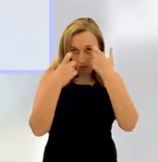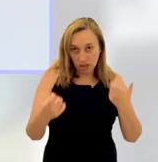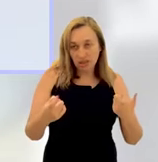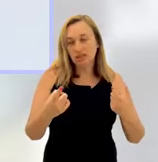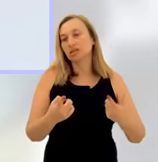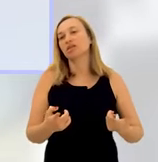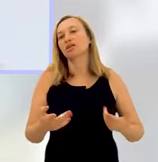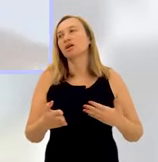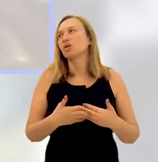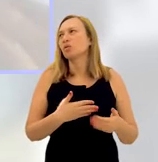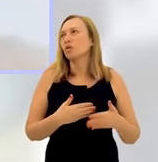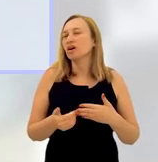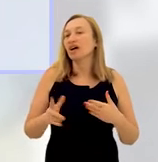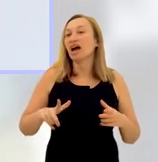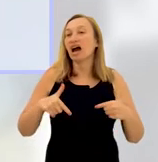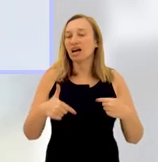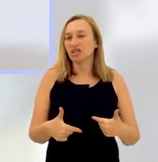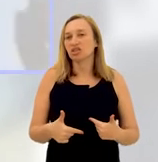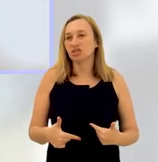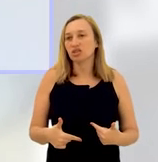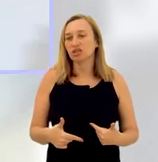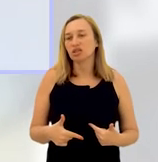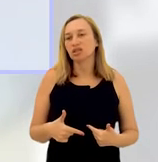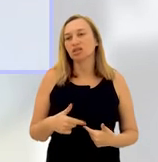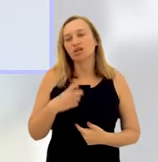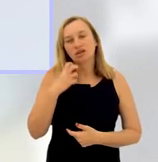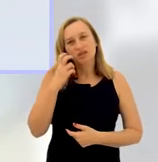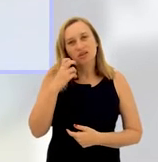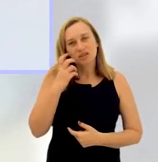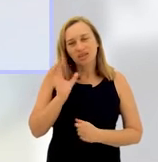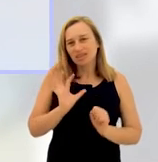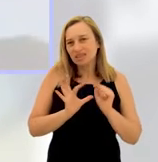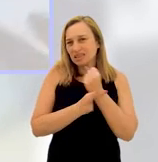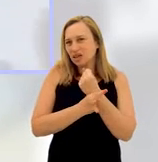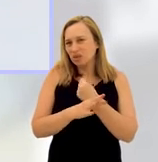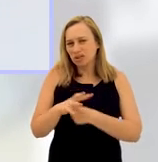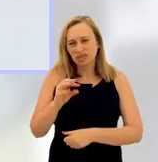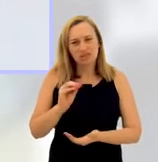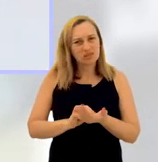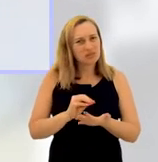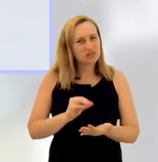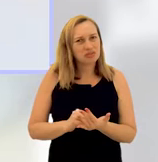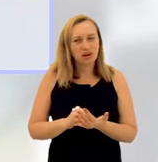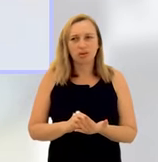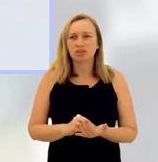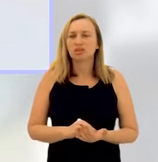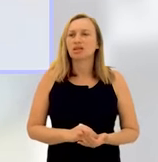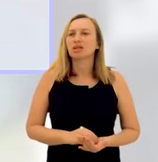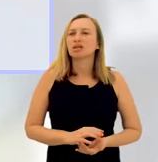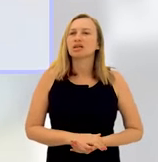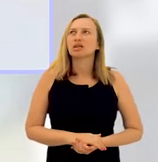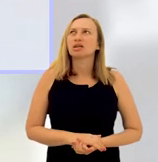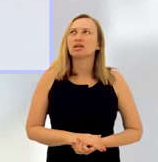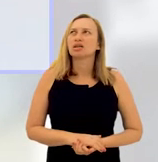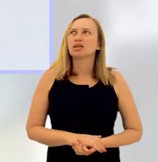forma de violência, qualquer ato que deixe a mulher numa sensação de insegurança, numa situação